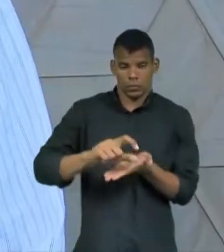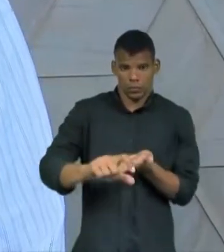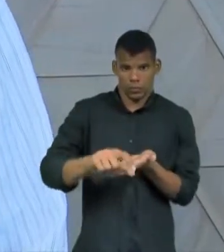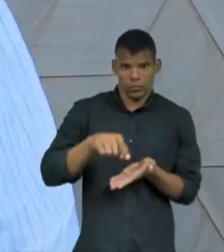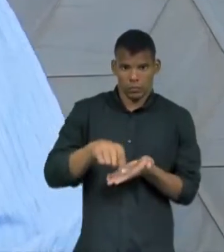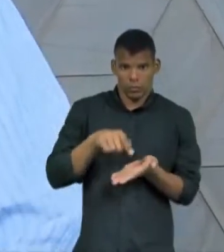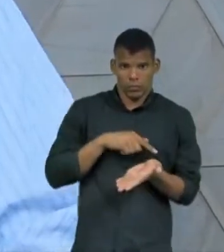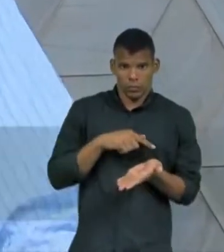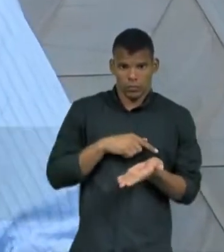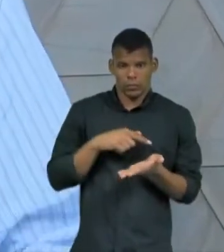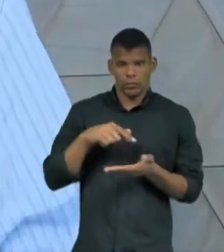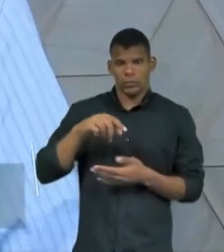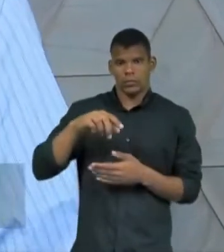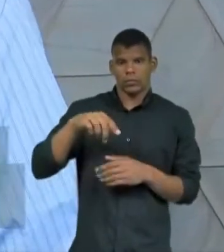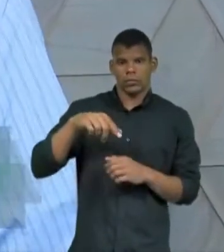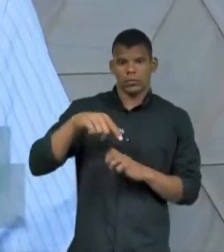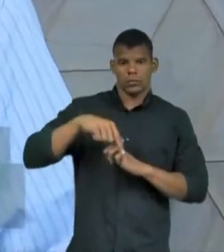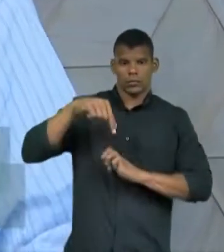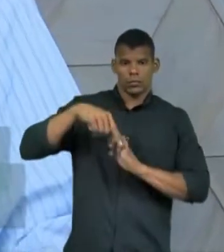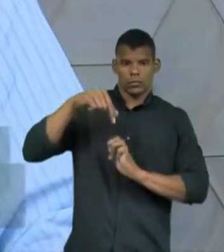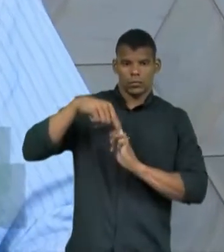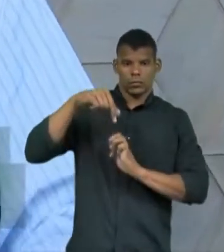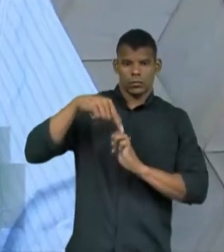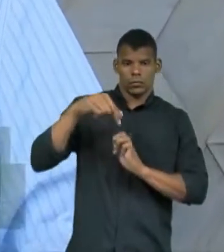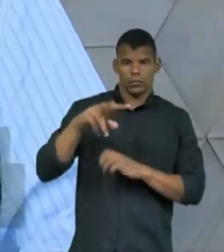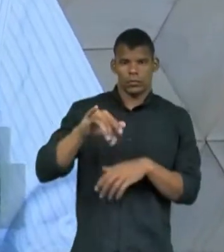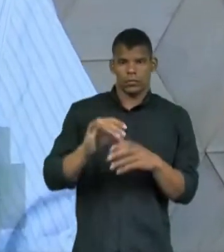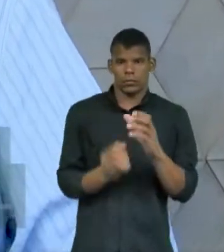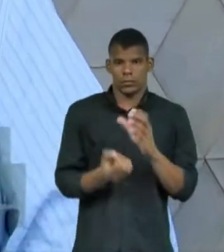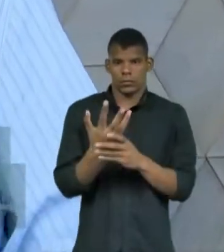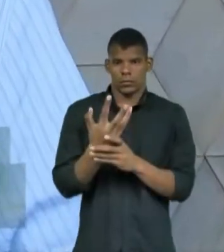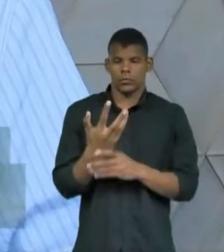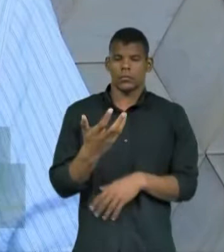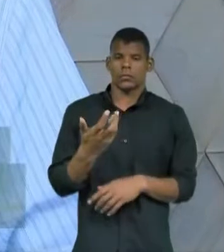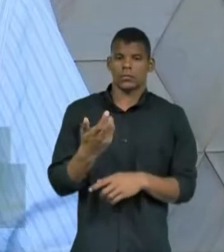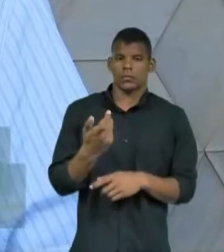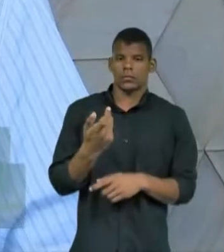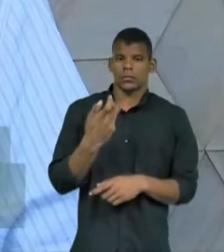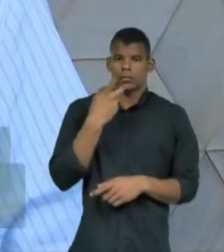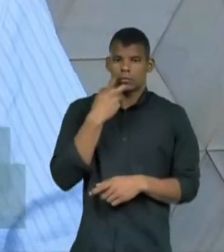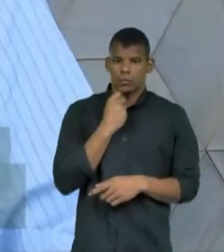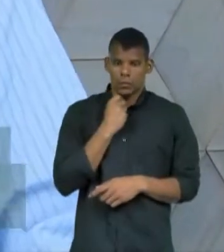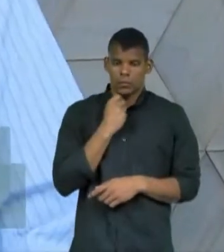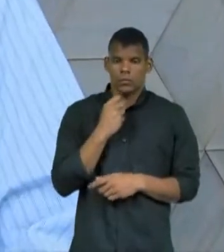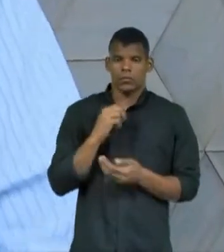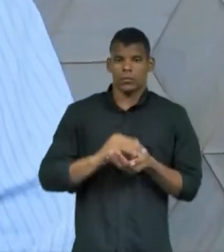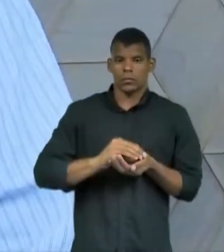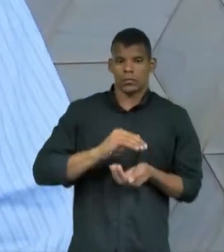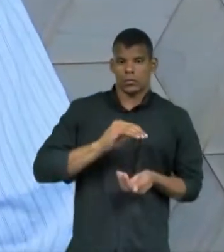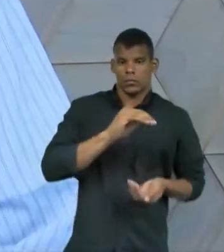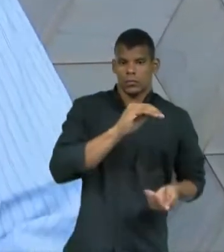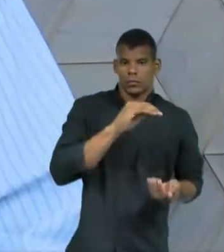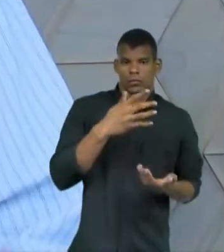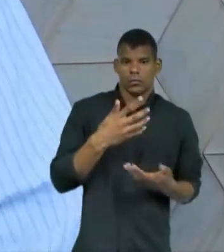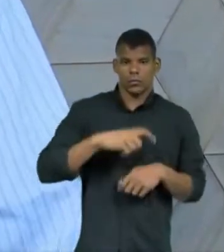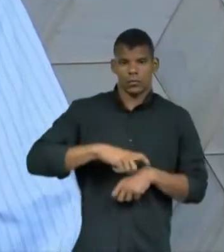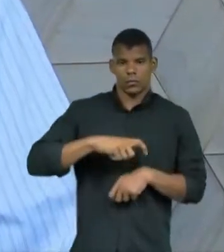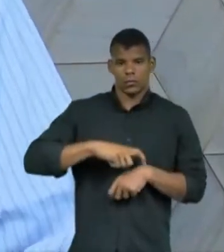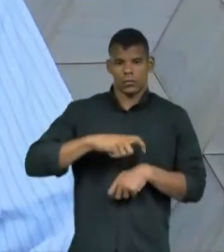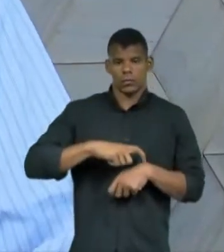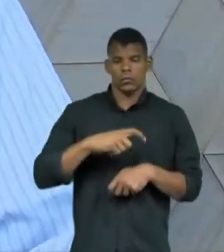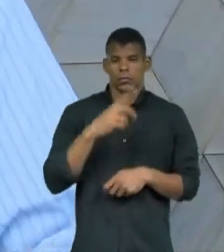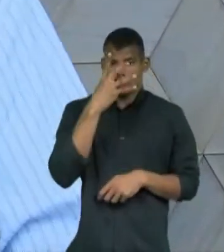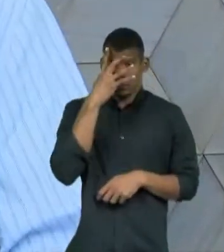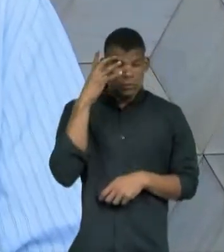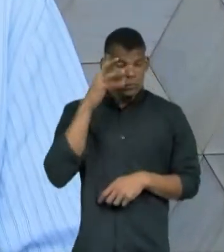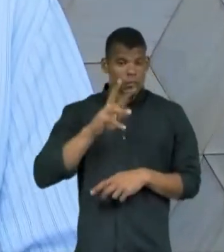empreendedorismo, gerar riqueza e acumular, e em algum momento alguém vai querer